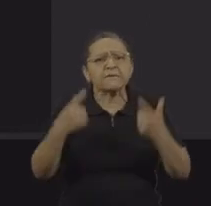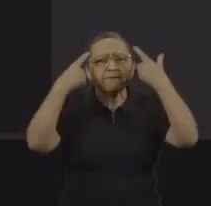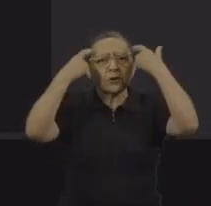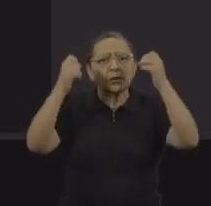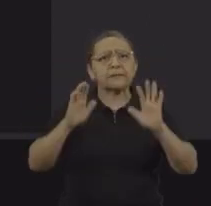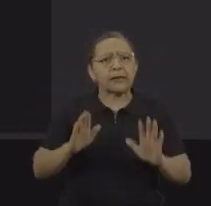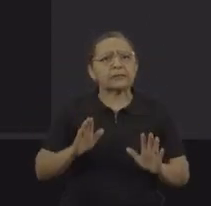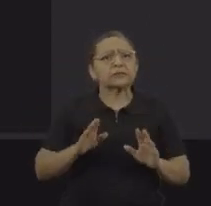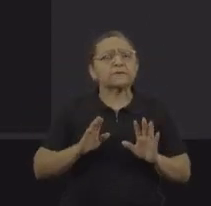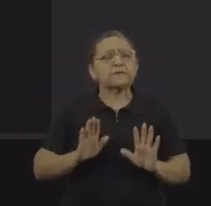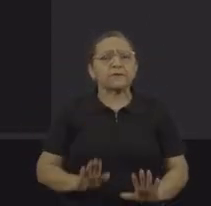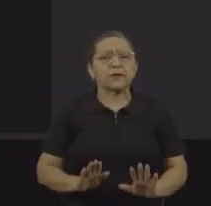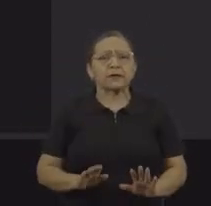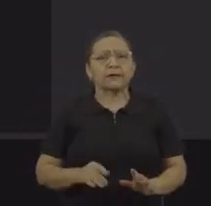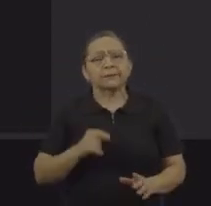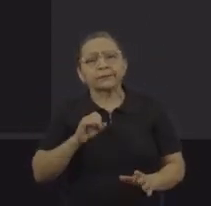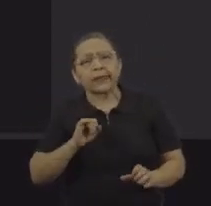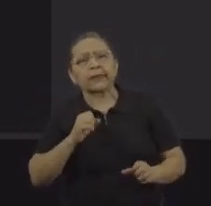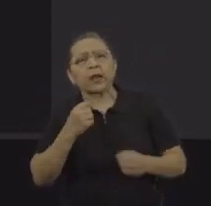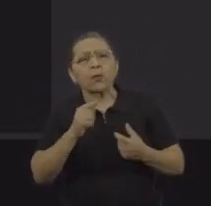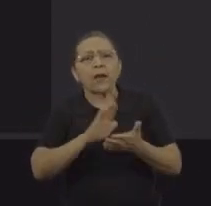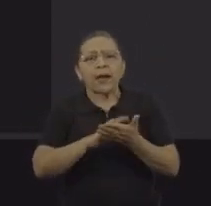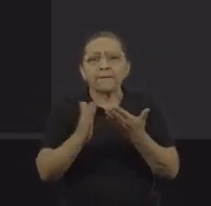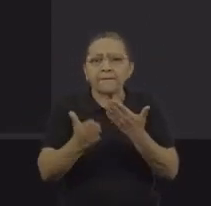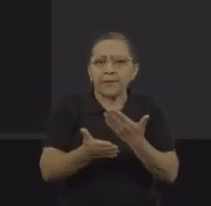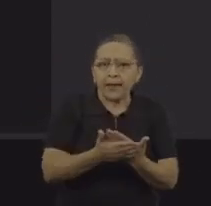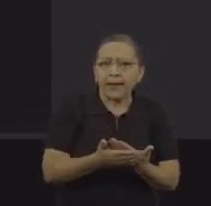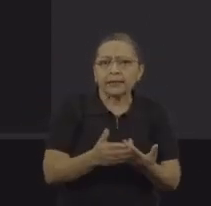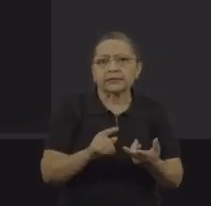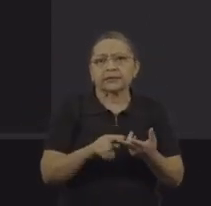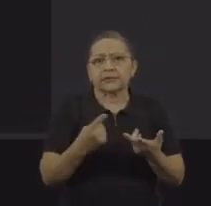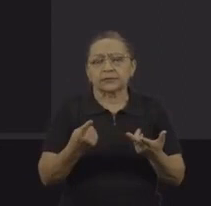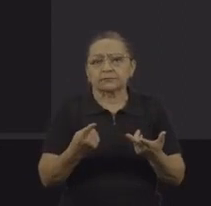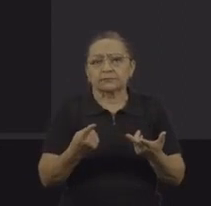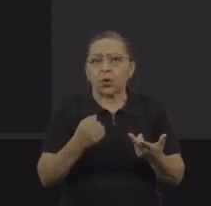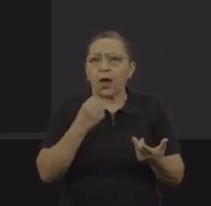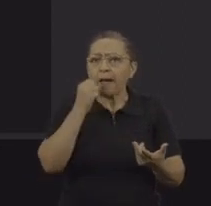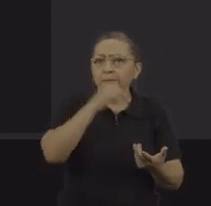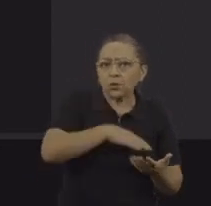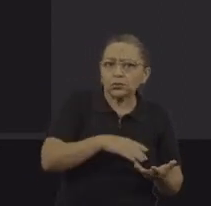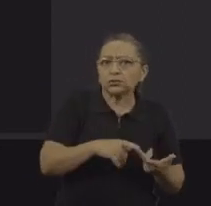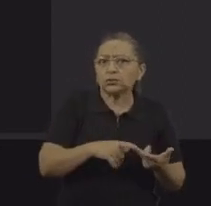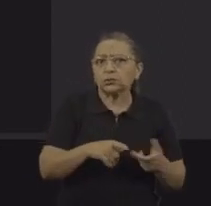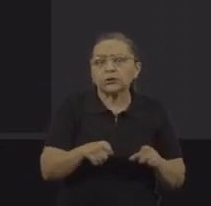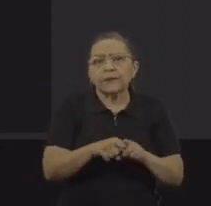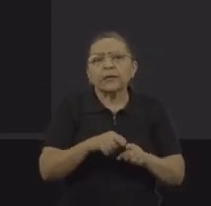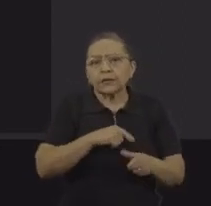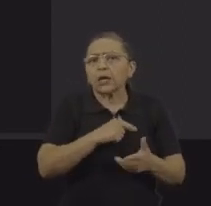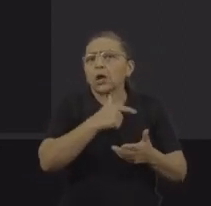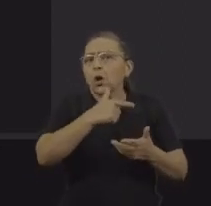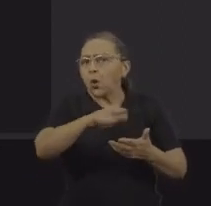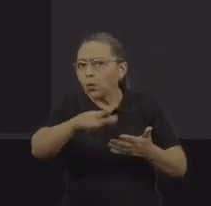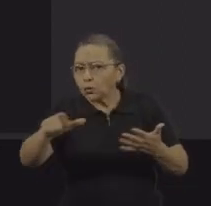Há casos de ameaças, de abuso físico, enfim, mas também há outros